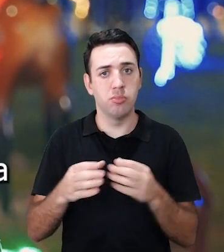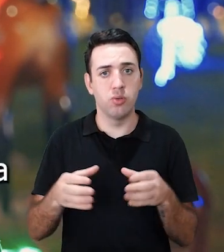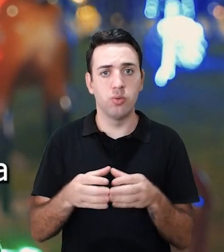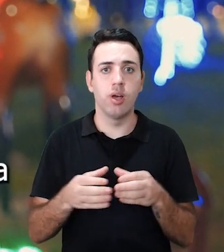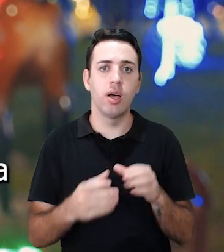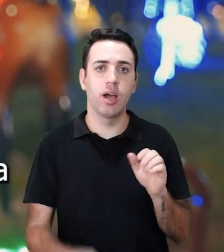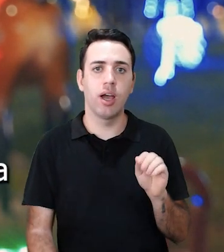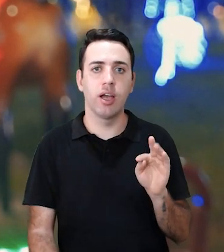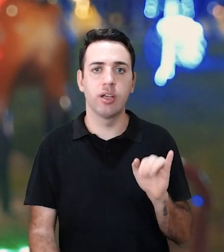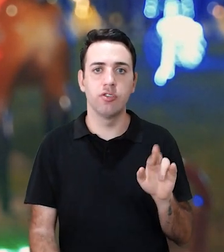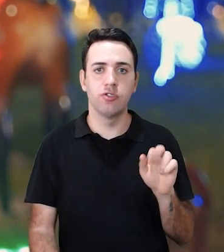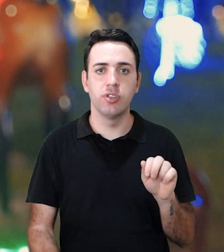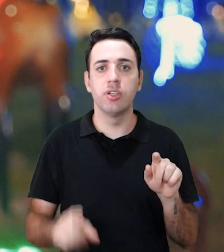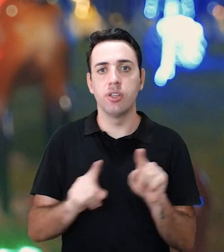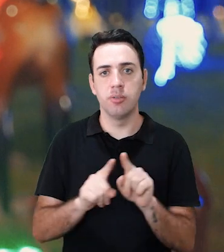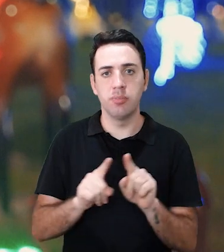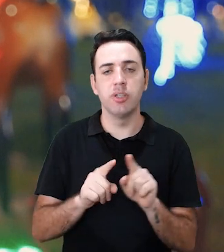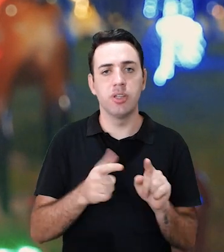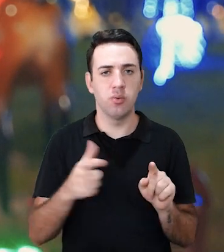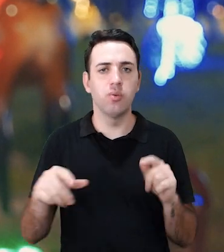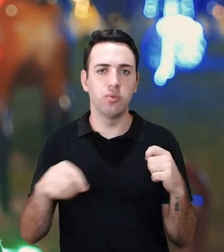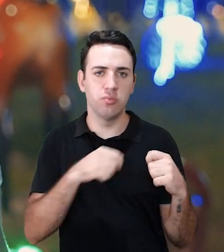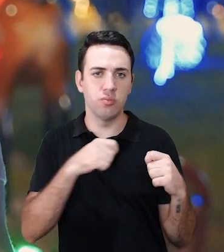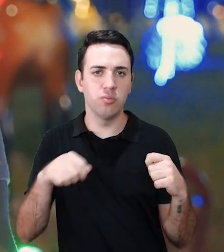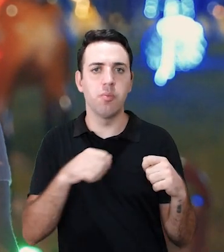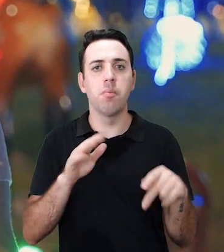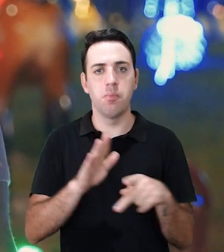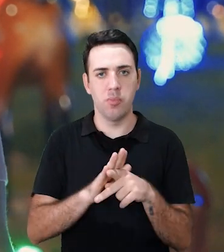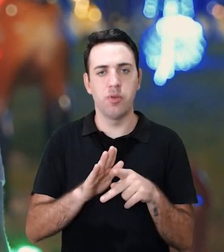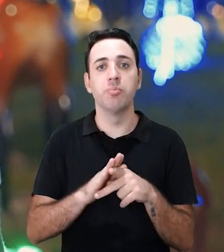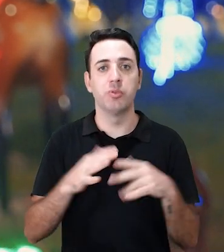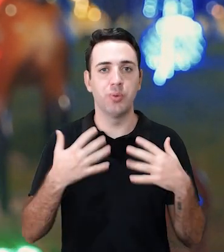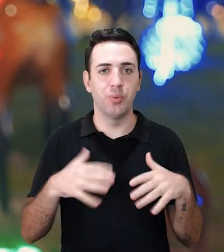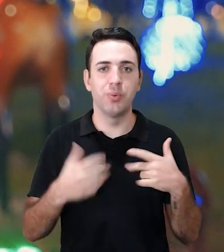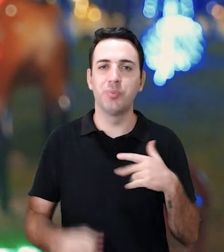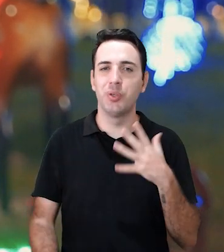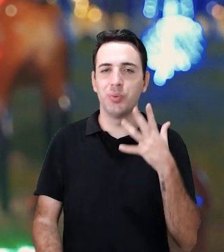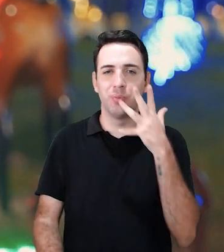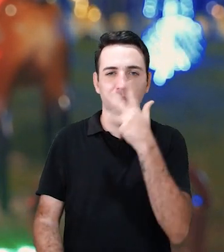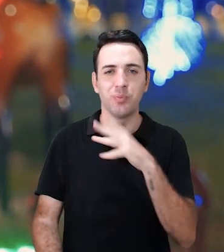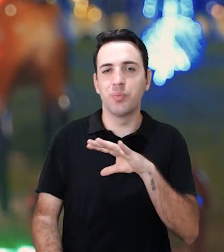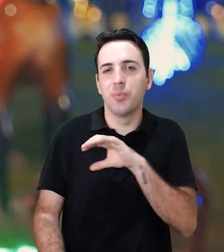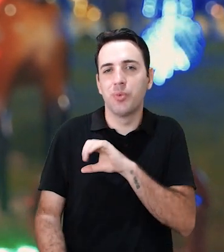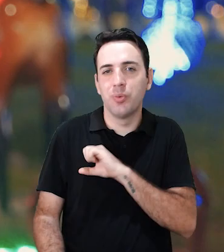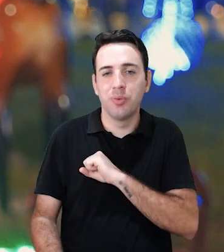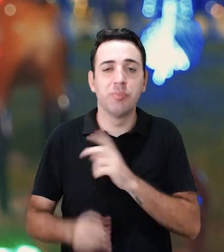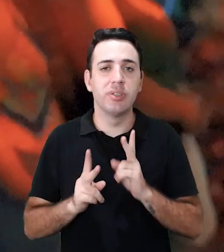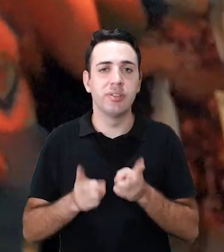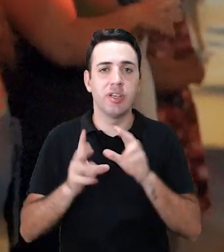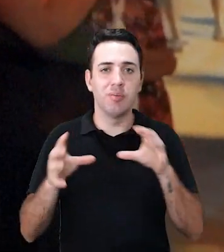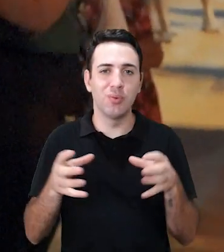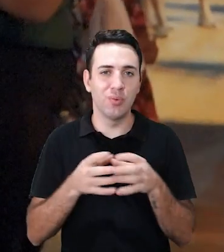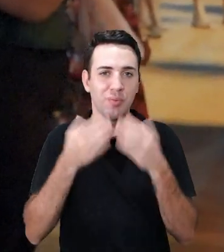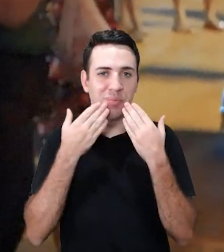tanto da Catira como da banda que tocava, né? Na viola. Eu amo. Toda vez que toca eles,